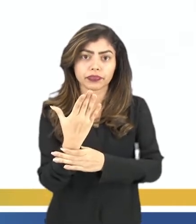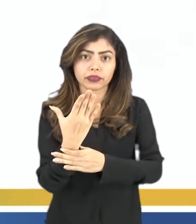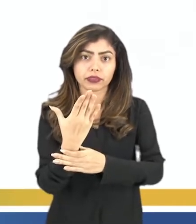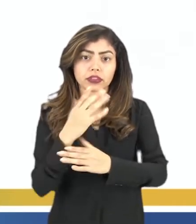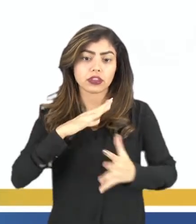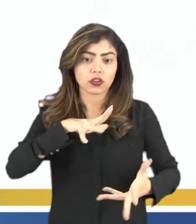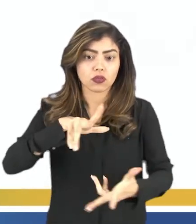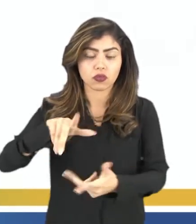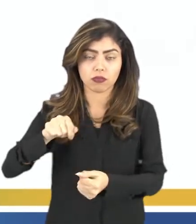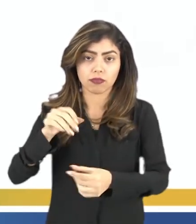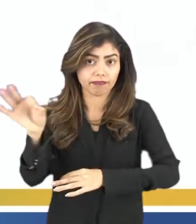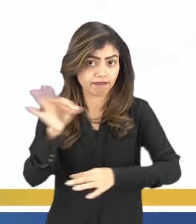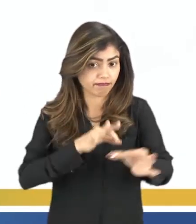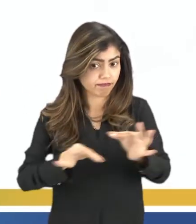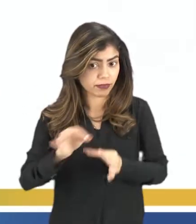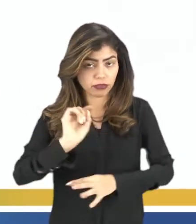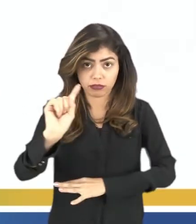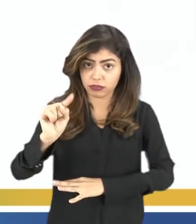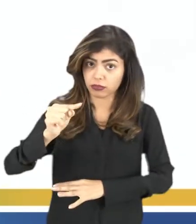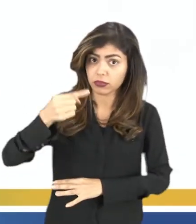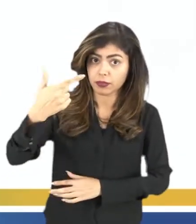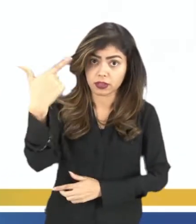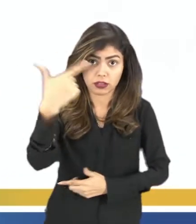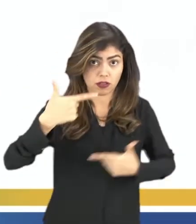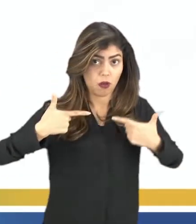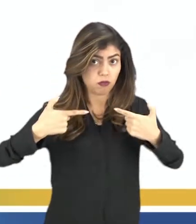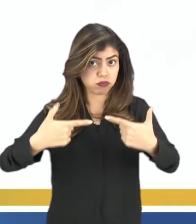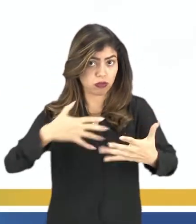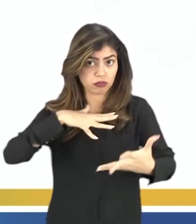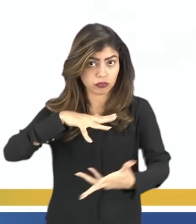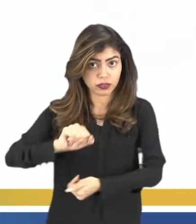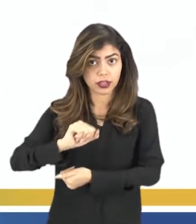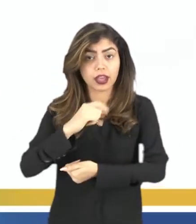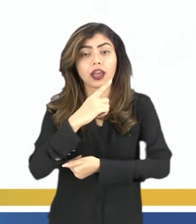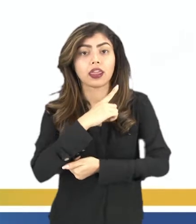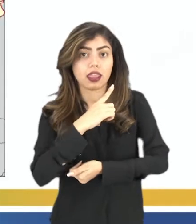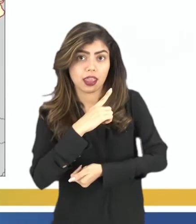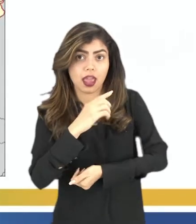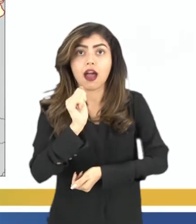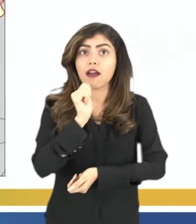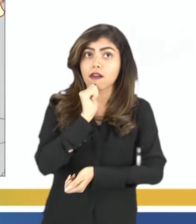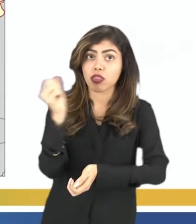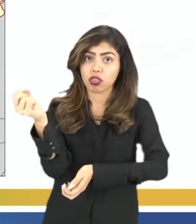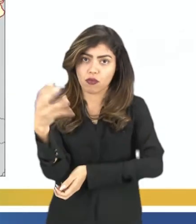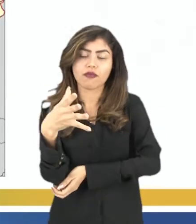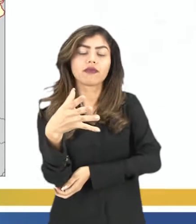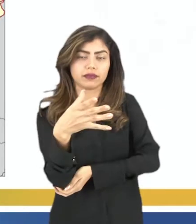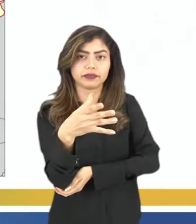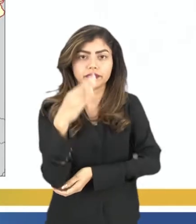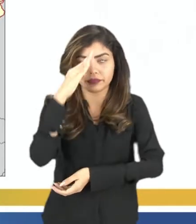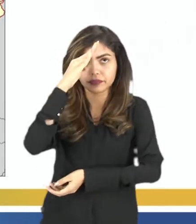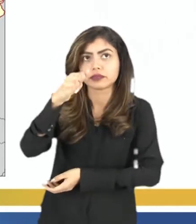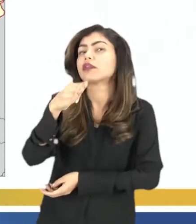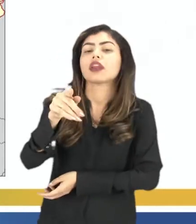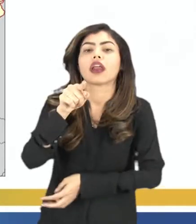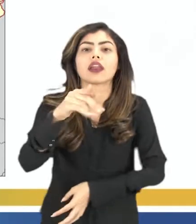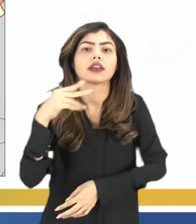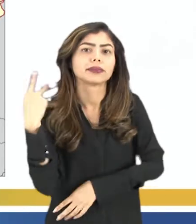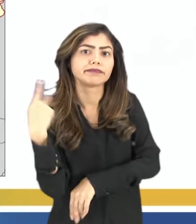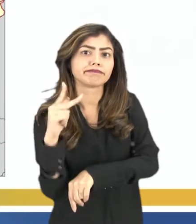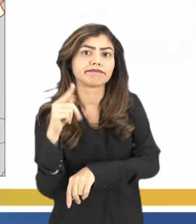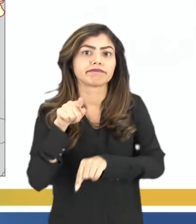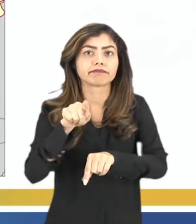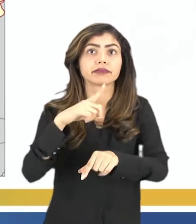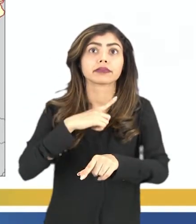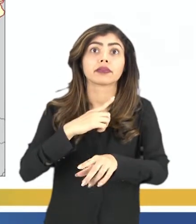reconfigura depois da segunda guerra mundial e aí nós temos essa nova ordem. Nesse período nós